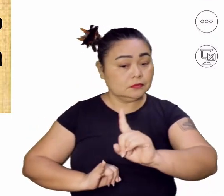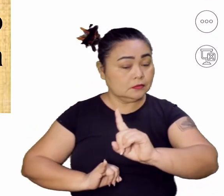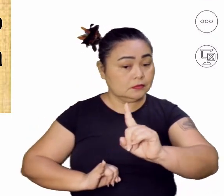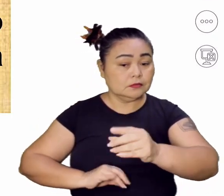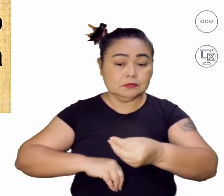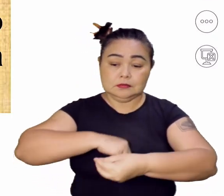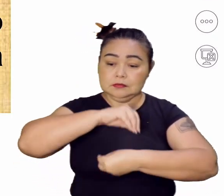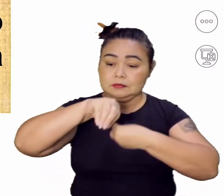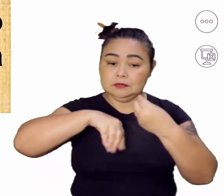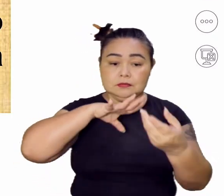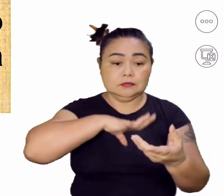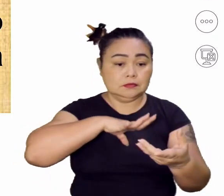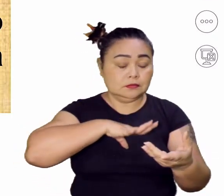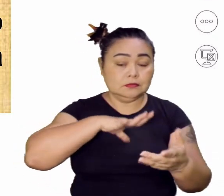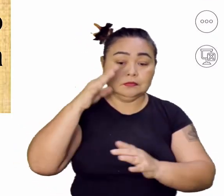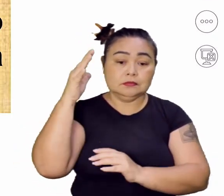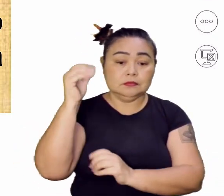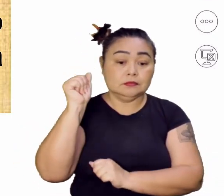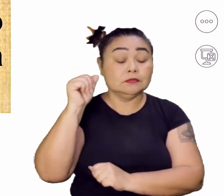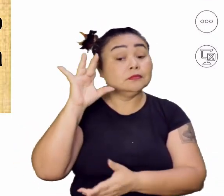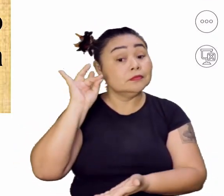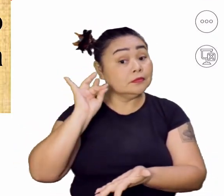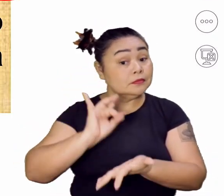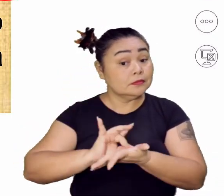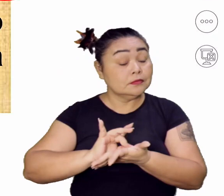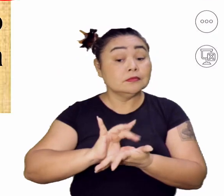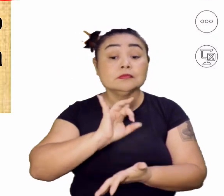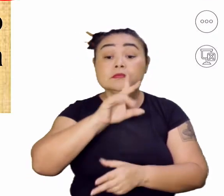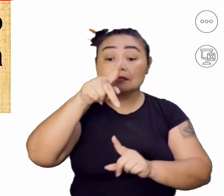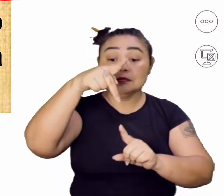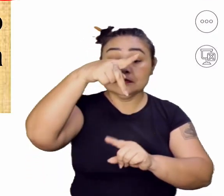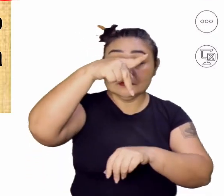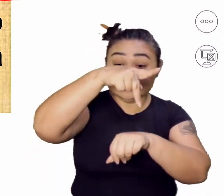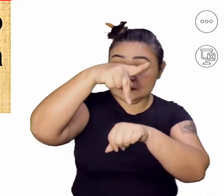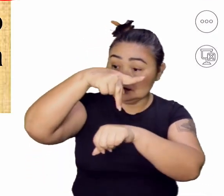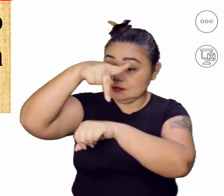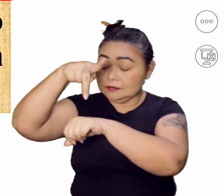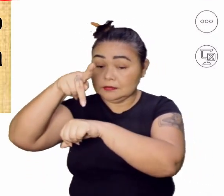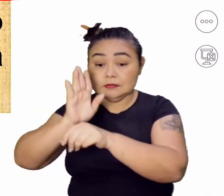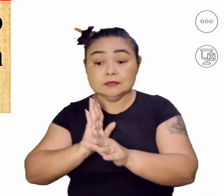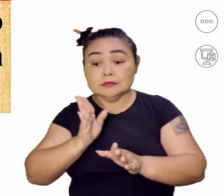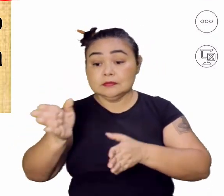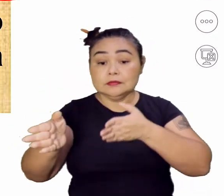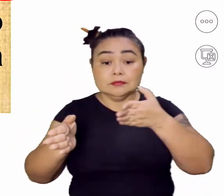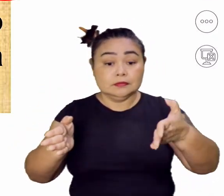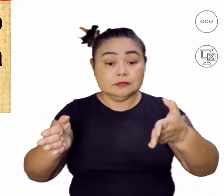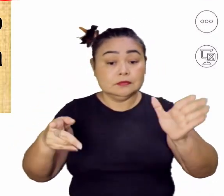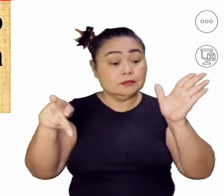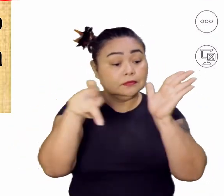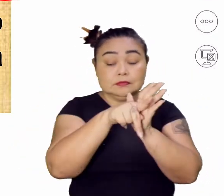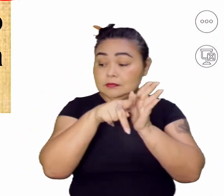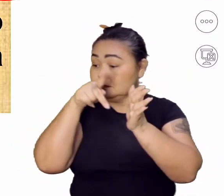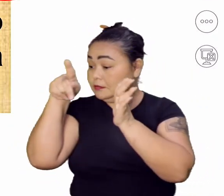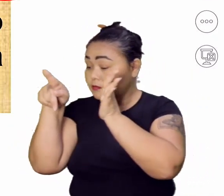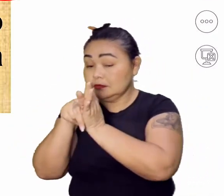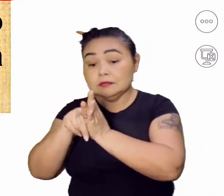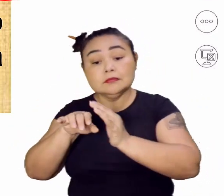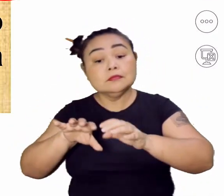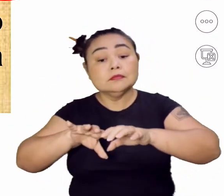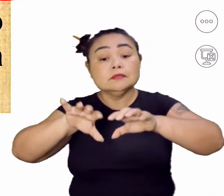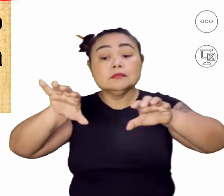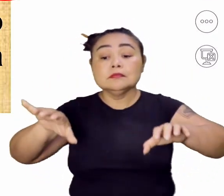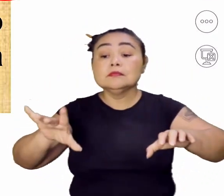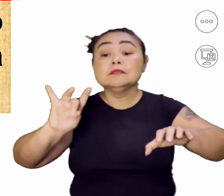misturou Portugal e Espanha. Na realidade, cada país continuou sendo o seu próprio, só estava sendo